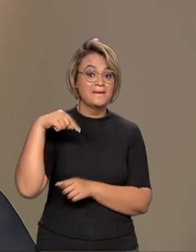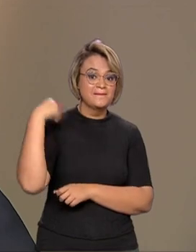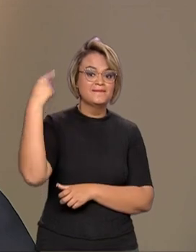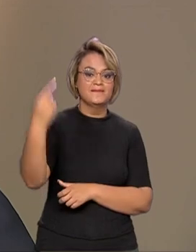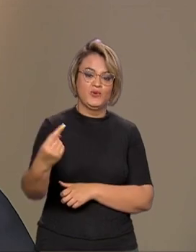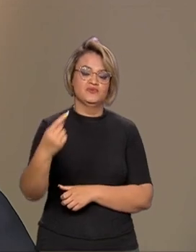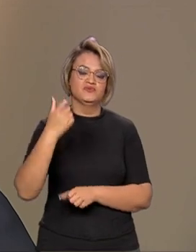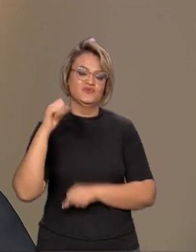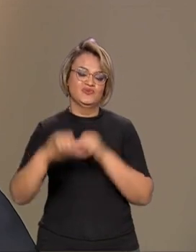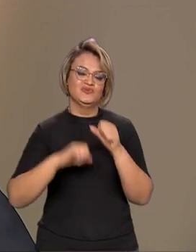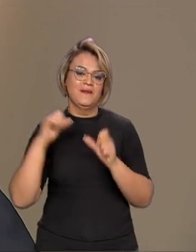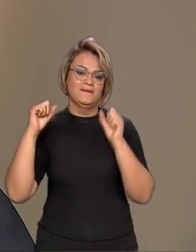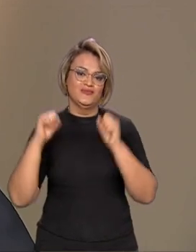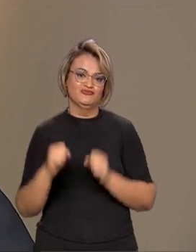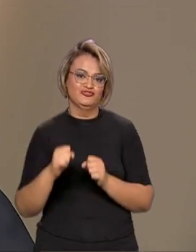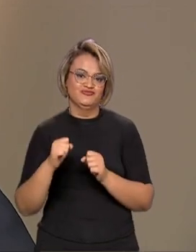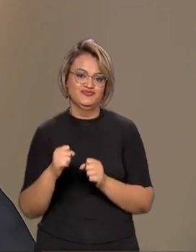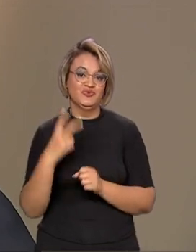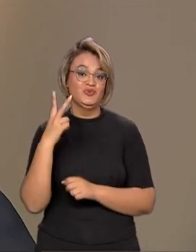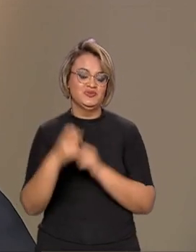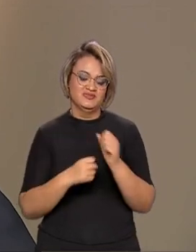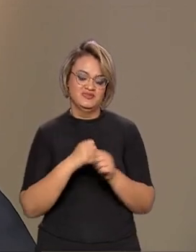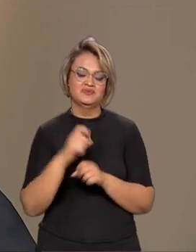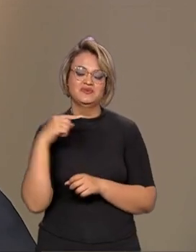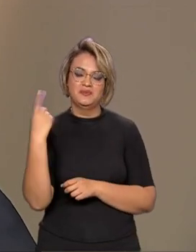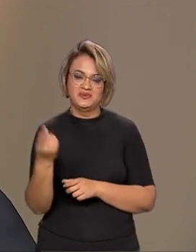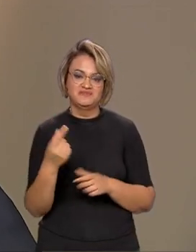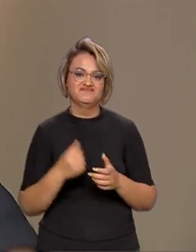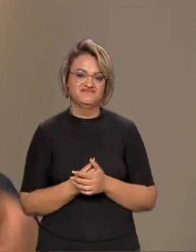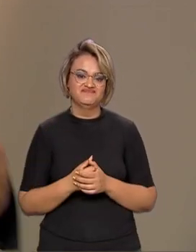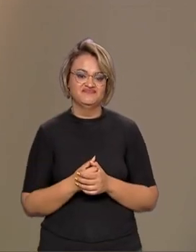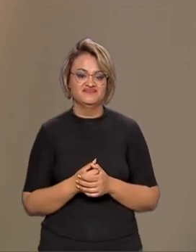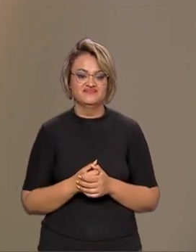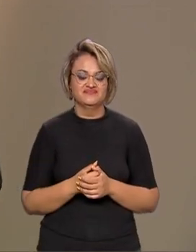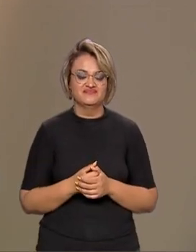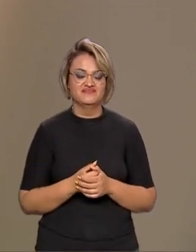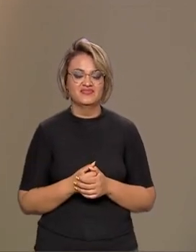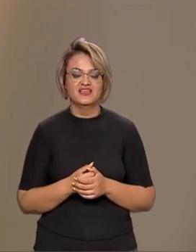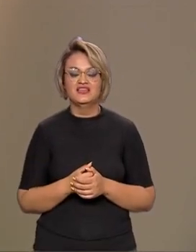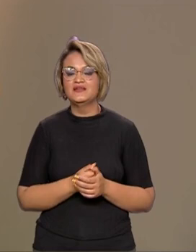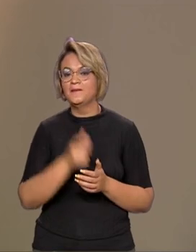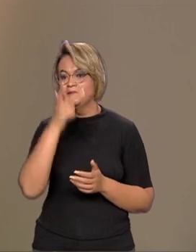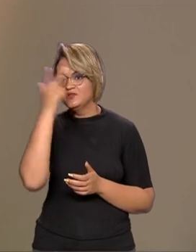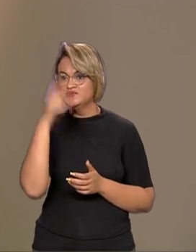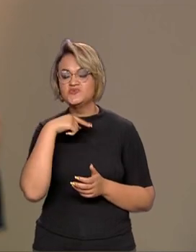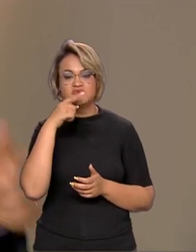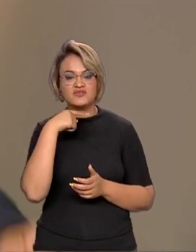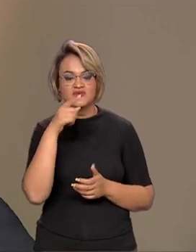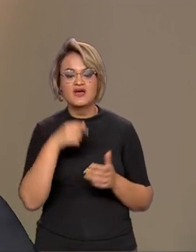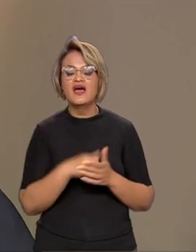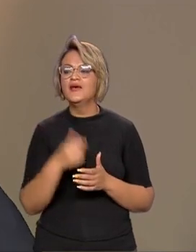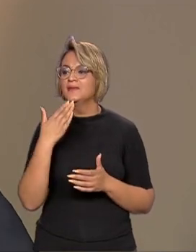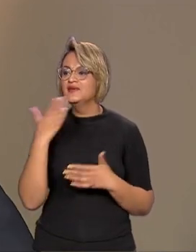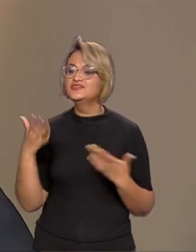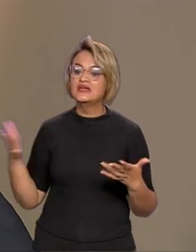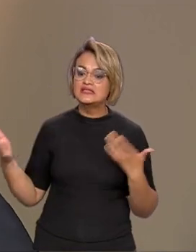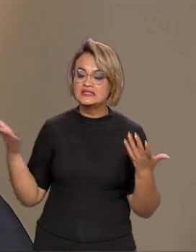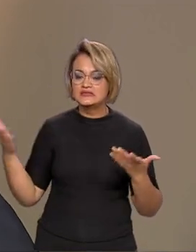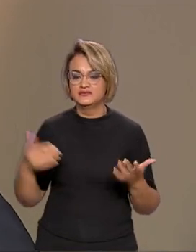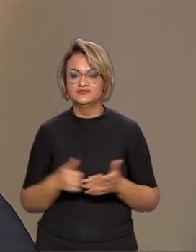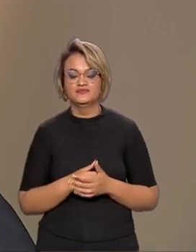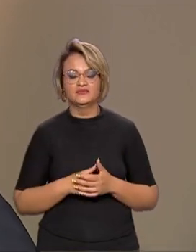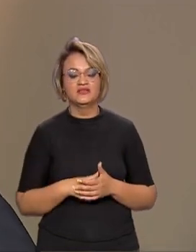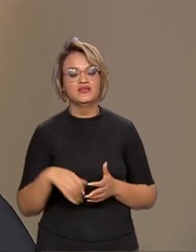ele mudar de sistema para ele poder sacar. Então as pessoas não conseguiram sacar. E me pedem isso. Nós